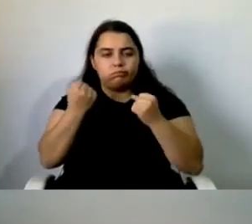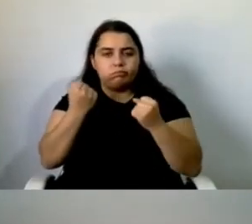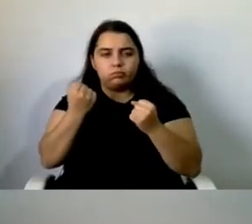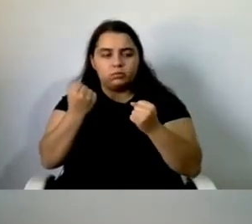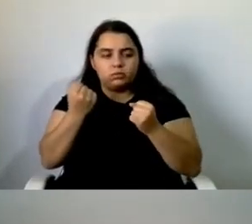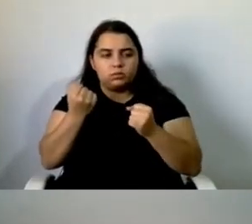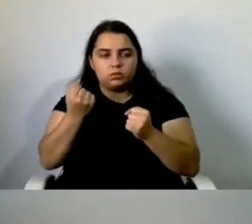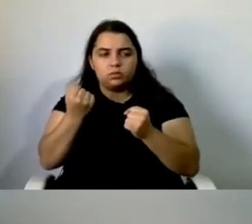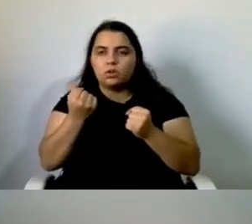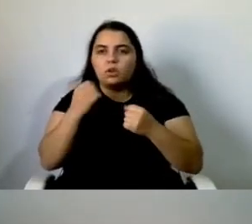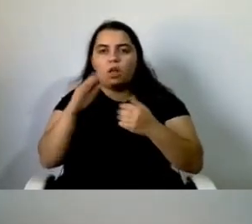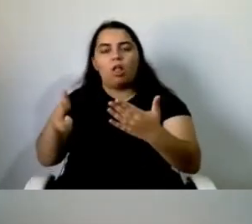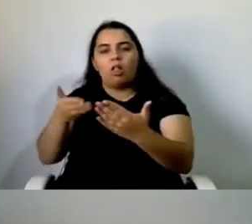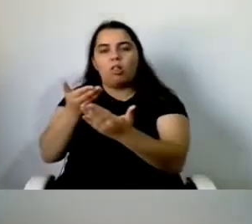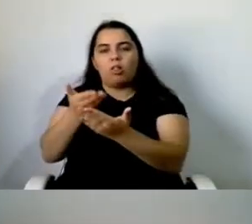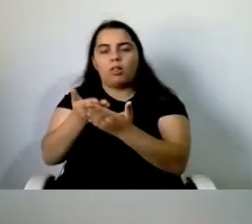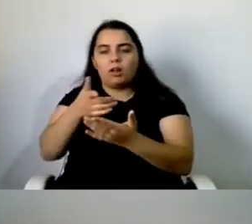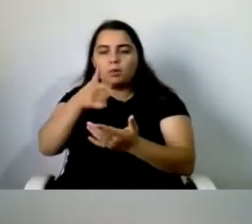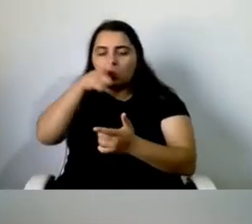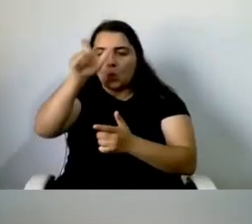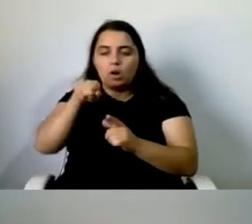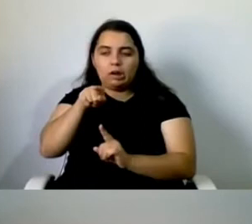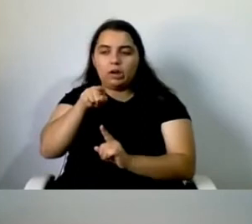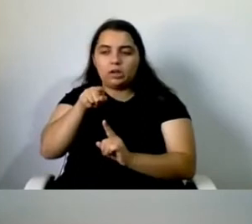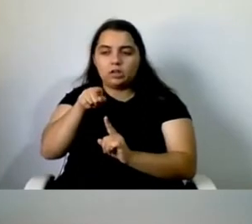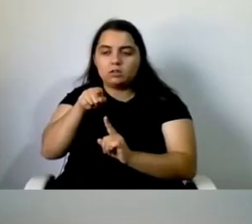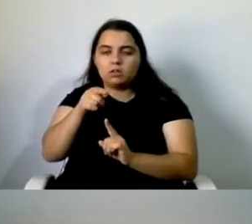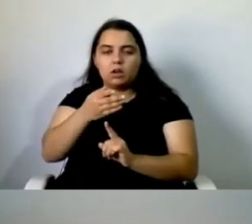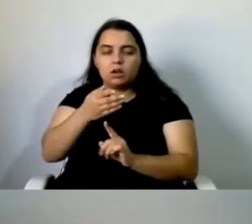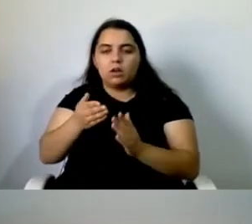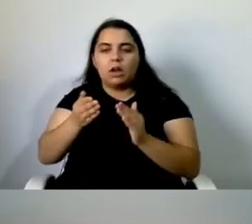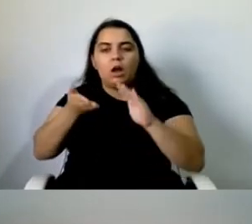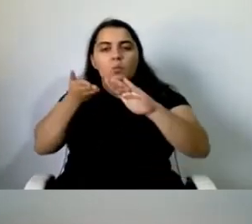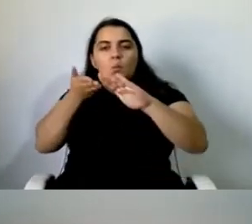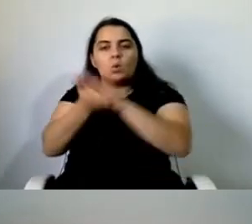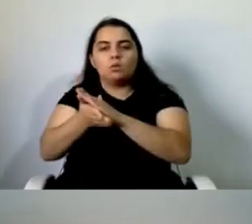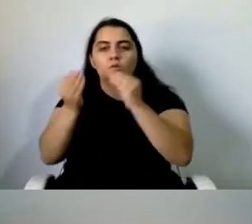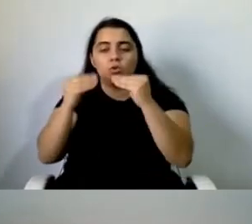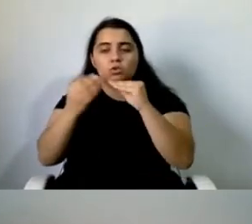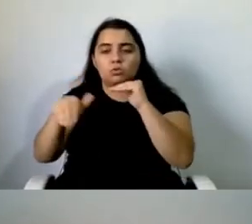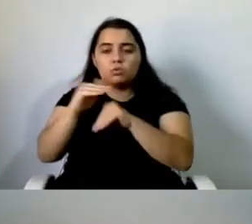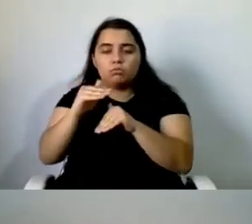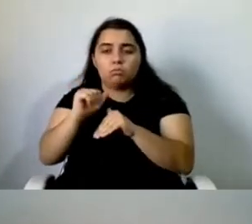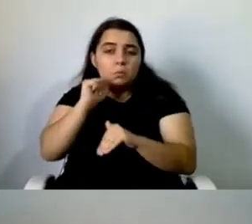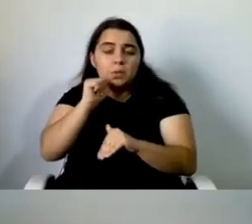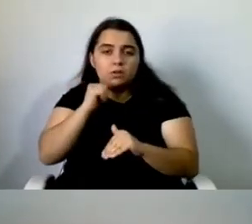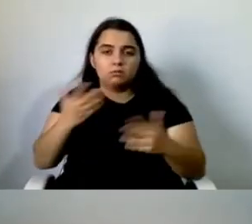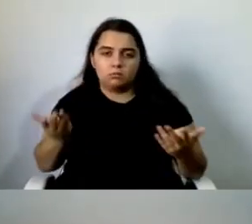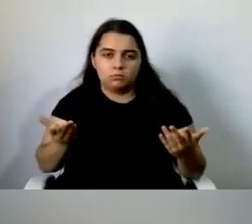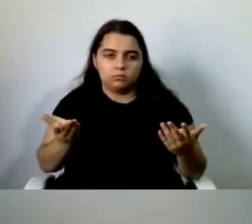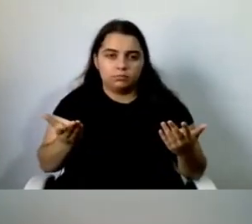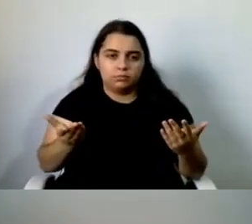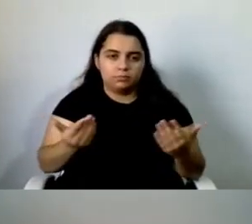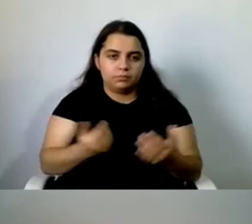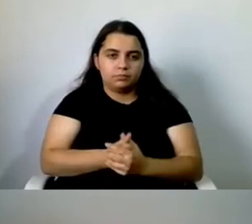académica para tirarem os cursos superiores. por outro lado nós ainda sabemos que há aqui uma